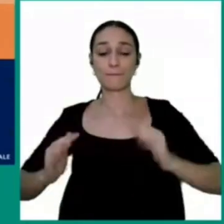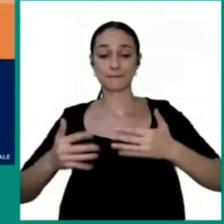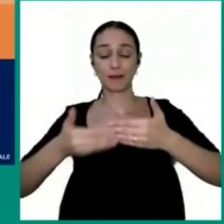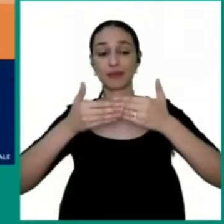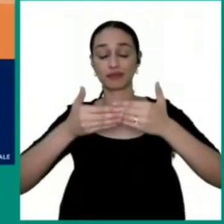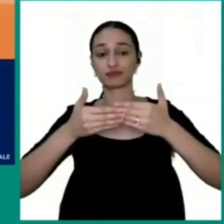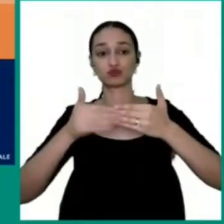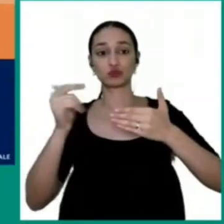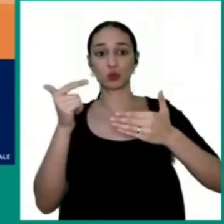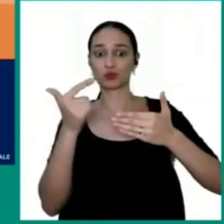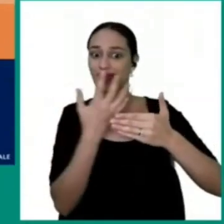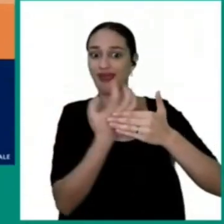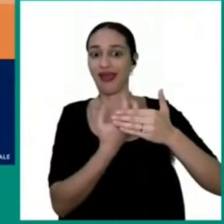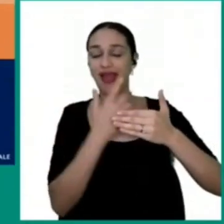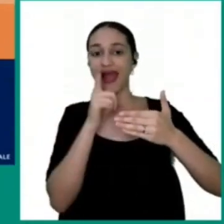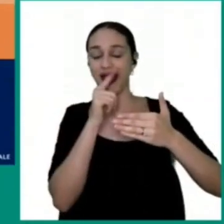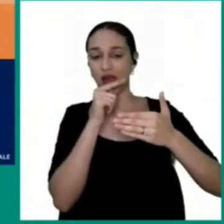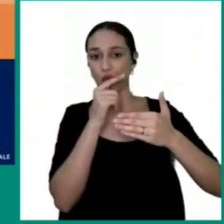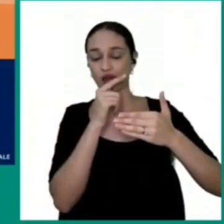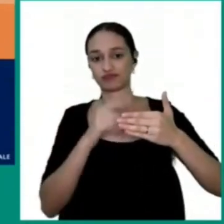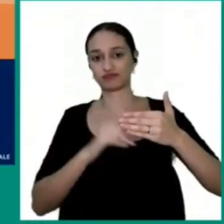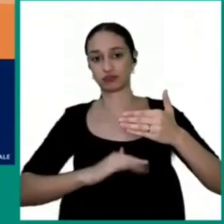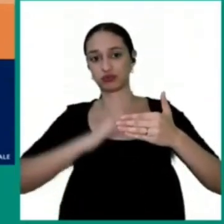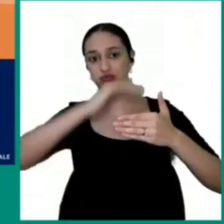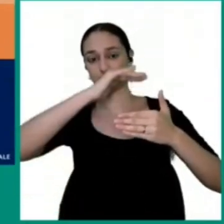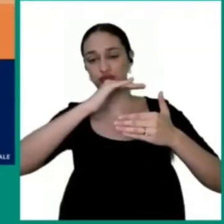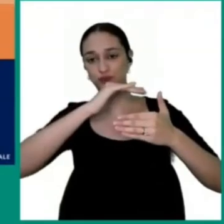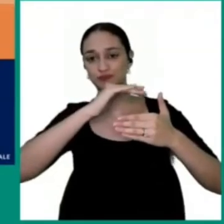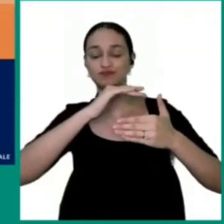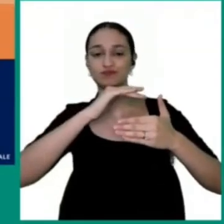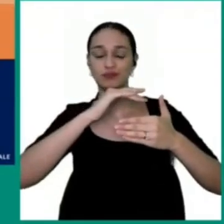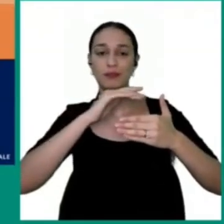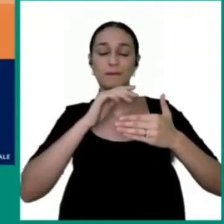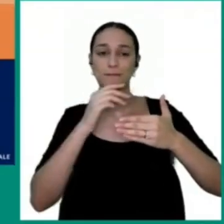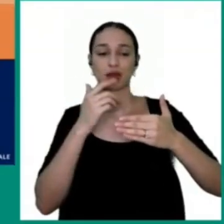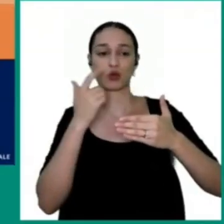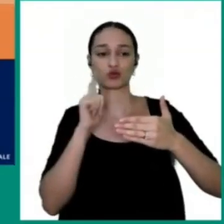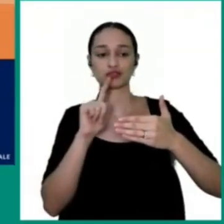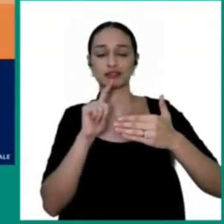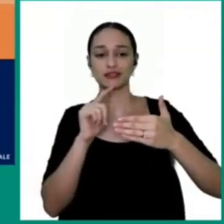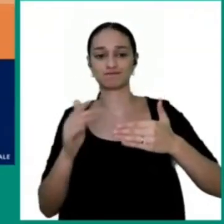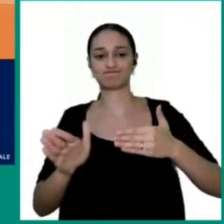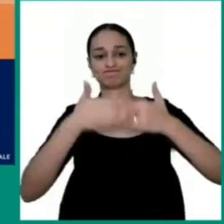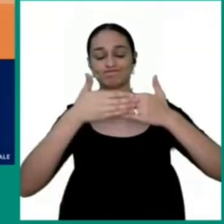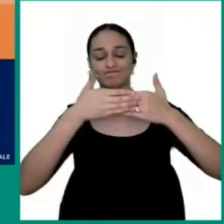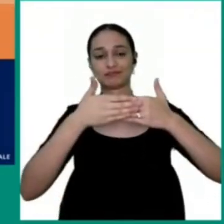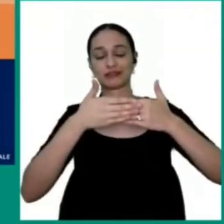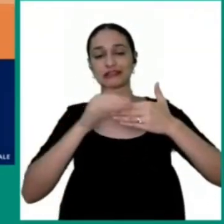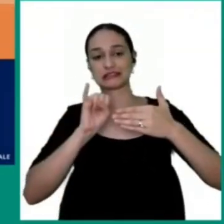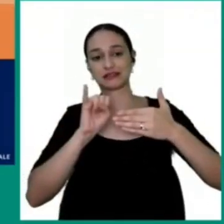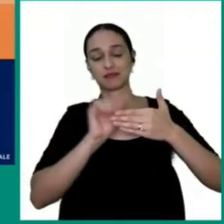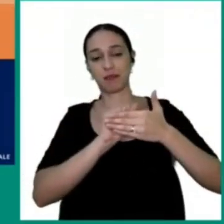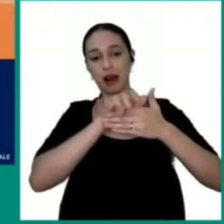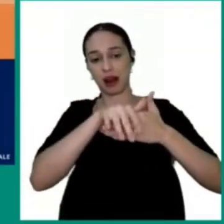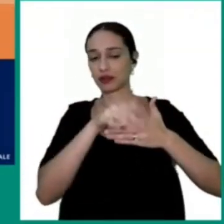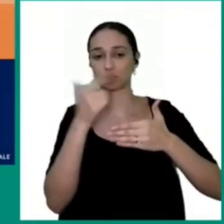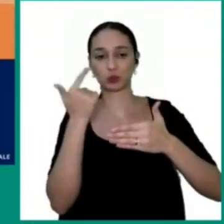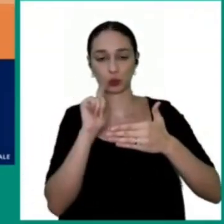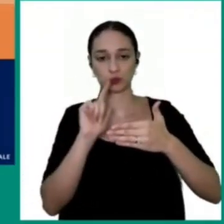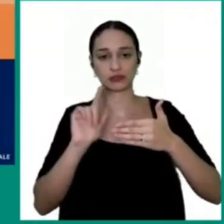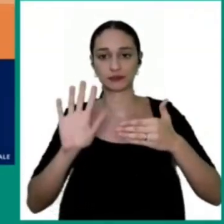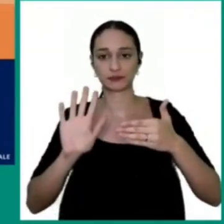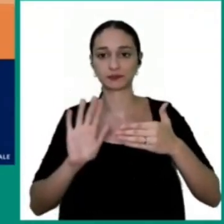concreto que, por sua vez, tem um deságue no ponto mais baixo, né? Lá no final desse